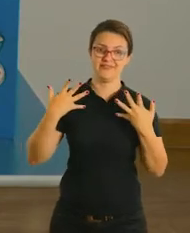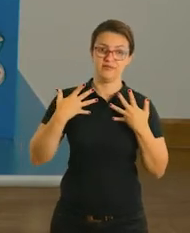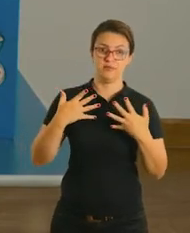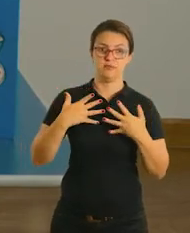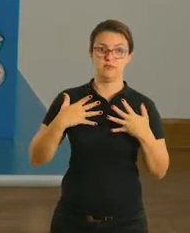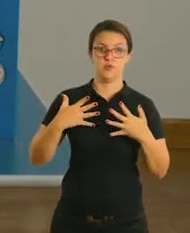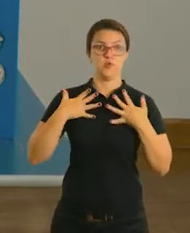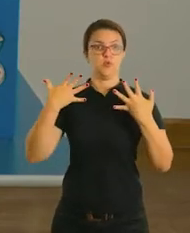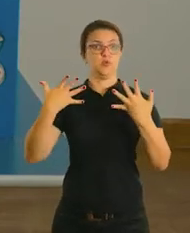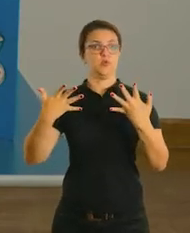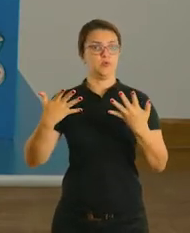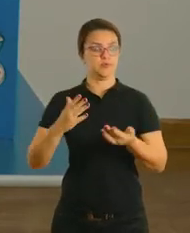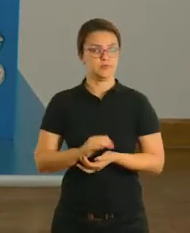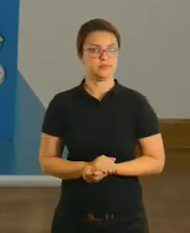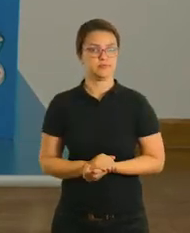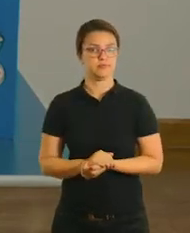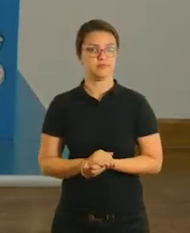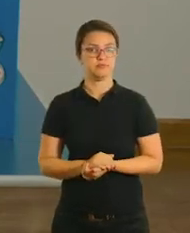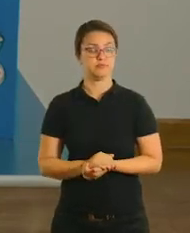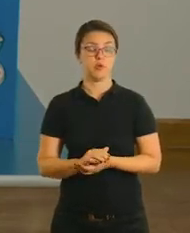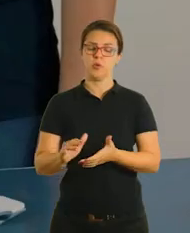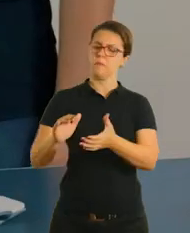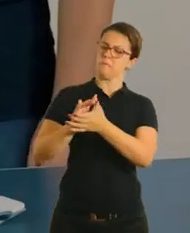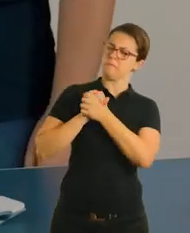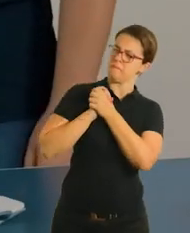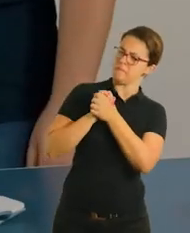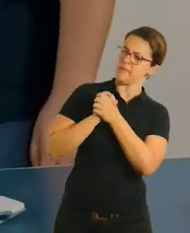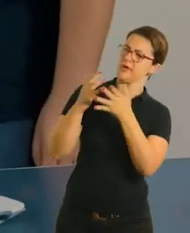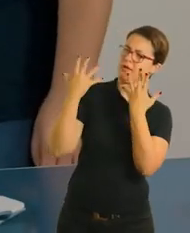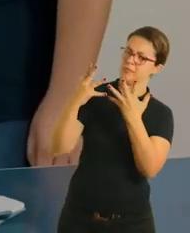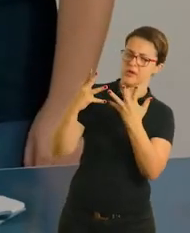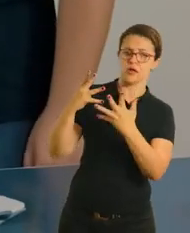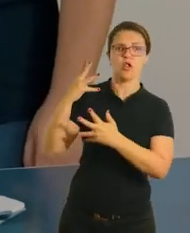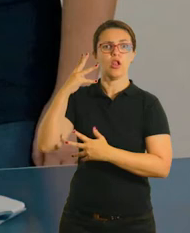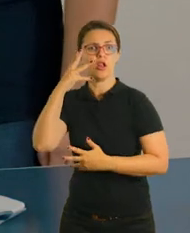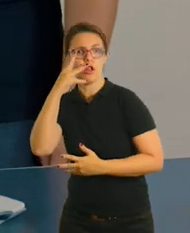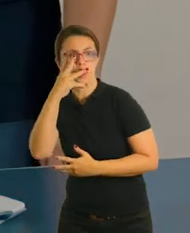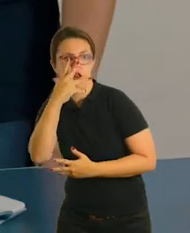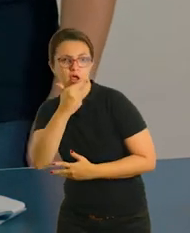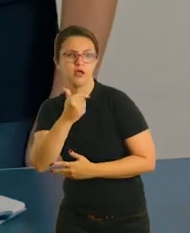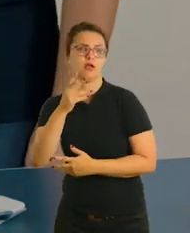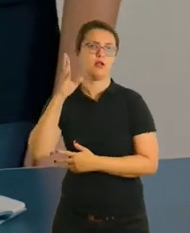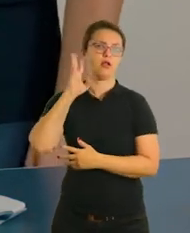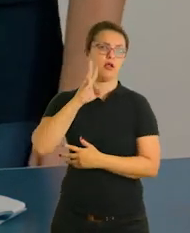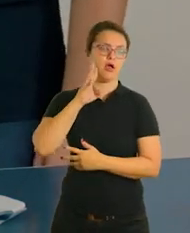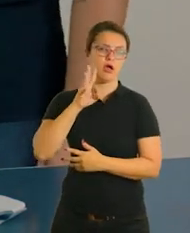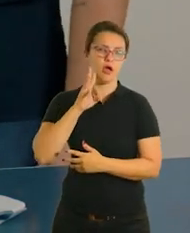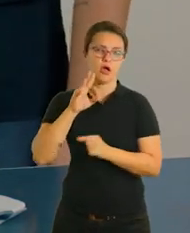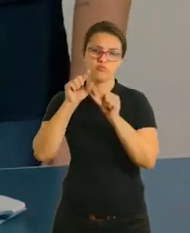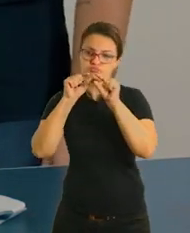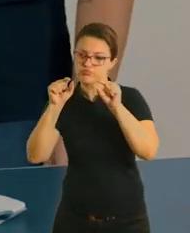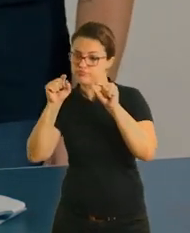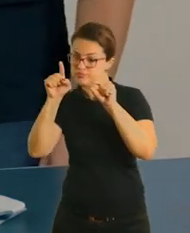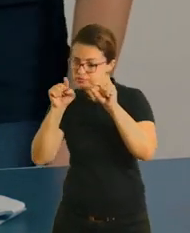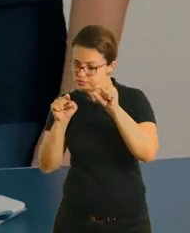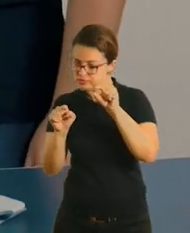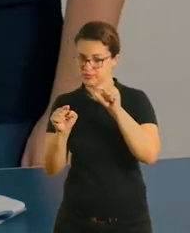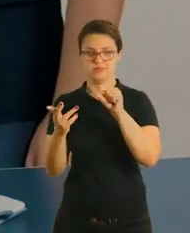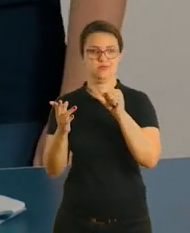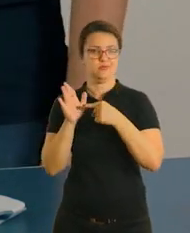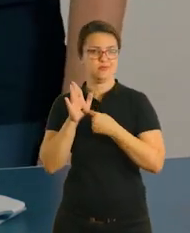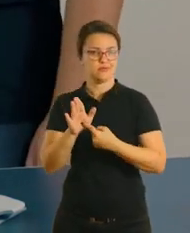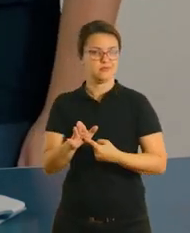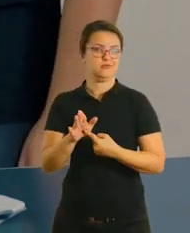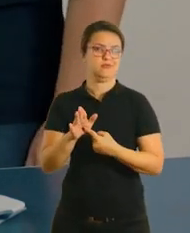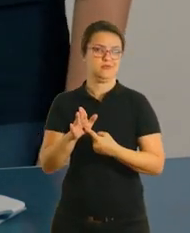alegria e espanto. Por exemplo, parabéns! Que lindo! Que legal! Ele tem uma entonação diferente. E aí